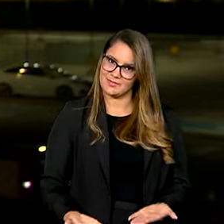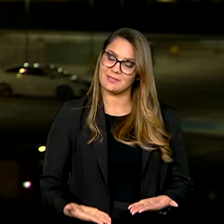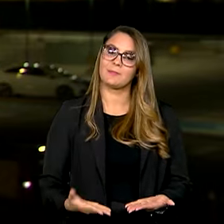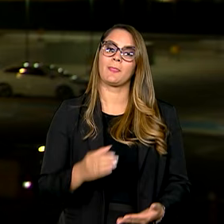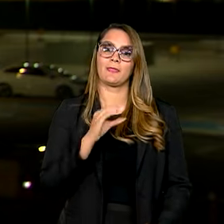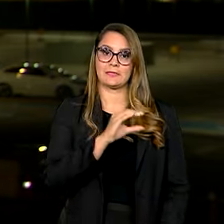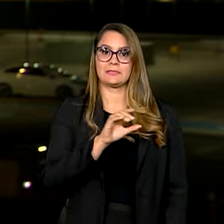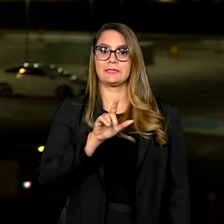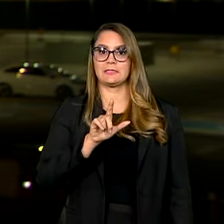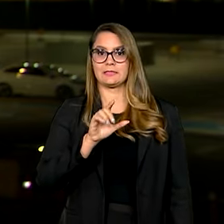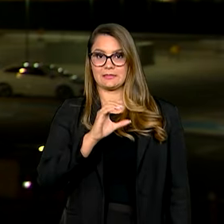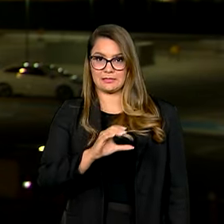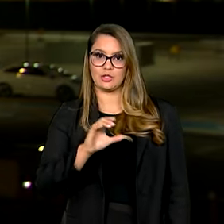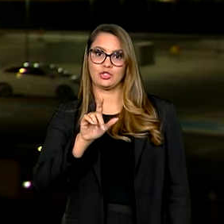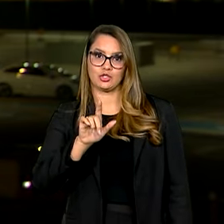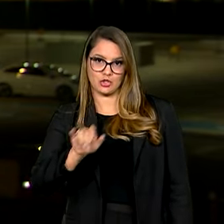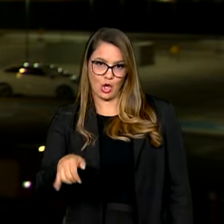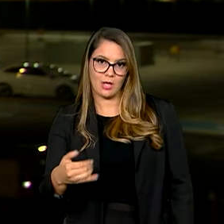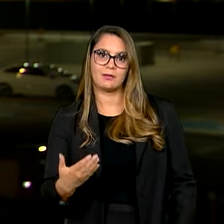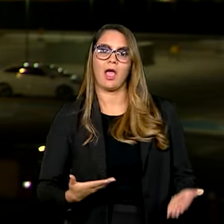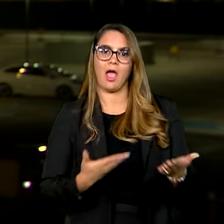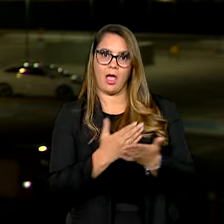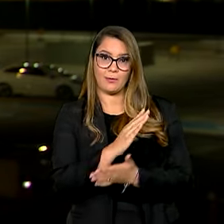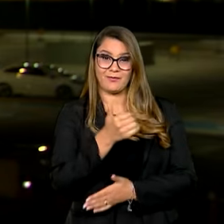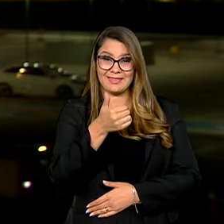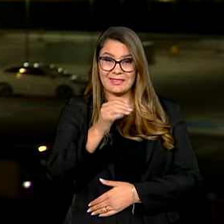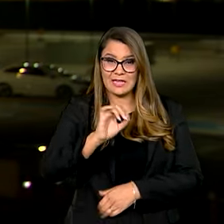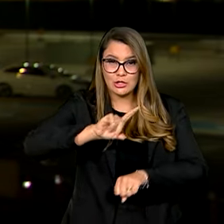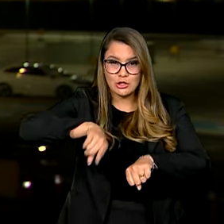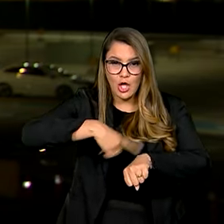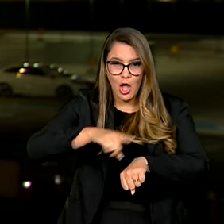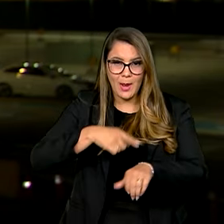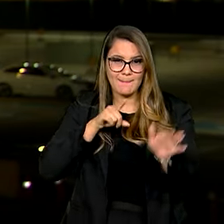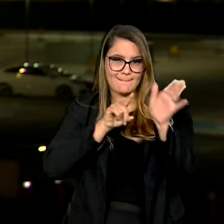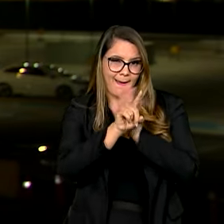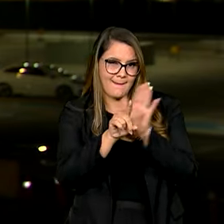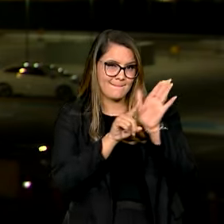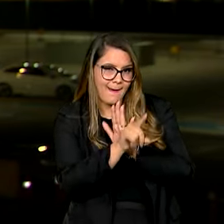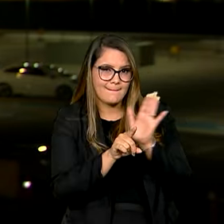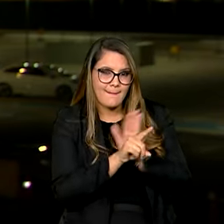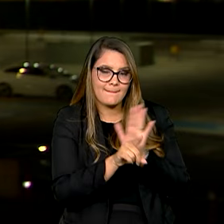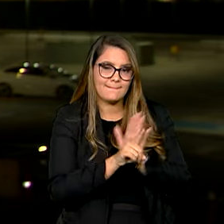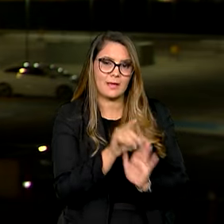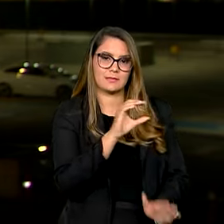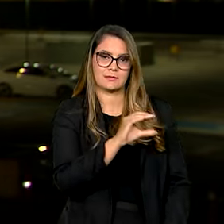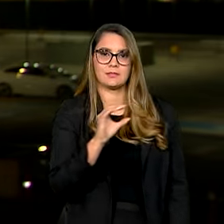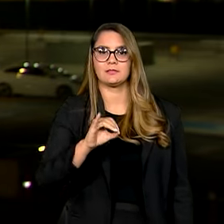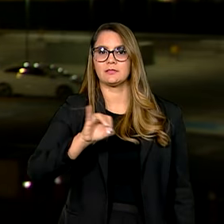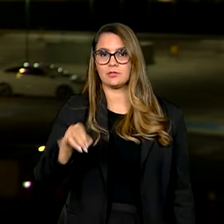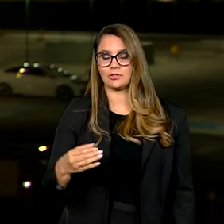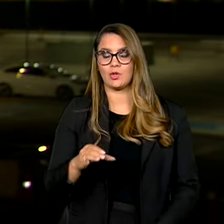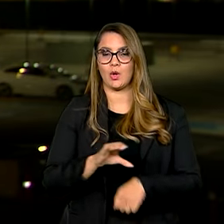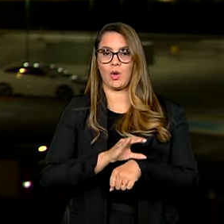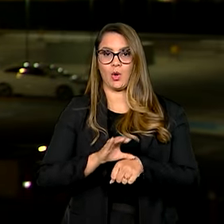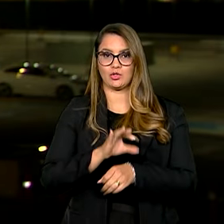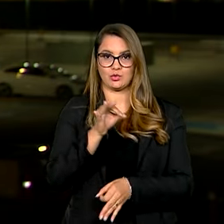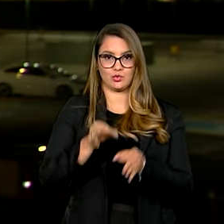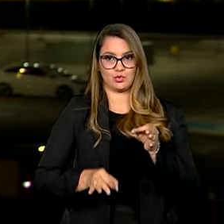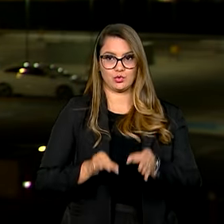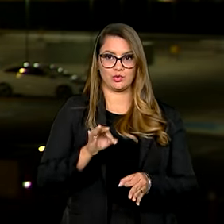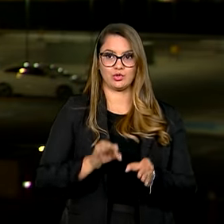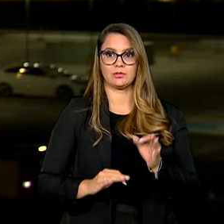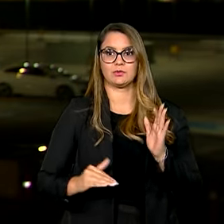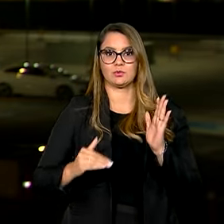CCJ já foi aprovado. Com mais de 10 horas de sabatina, a CCJ, a Comissão de Condição e Justiça do Senado,